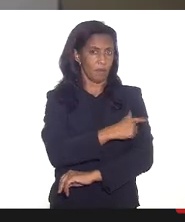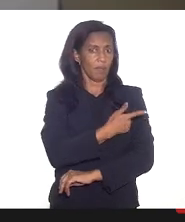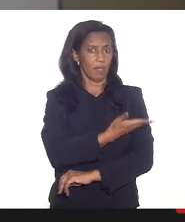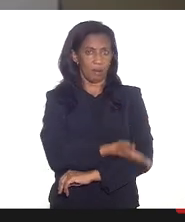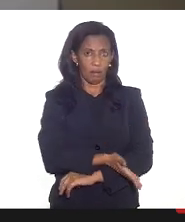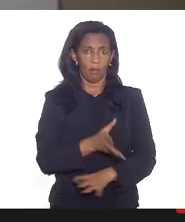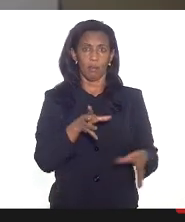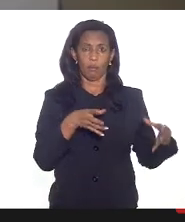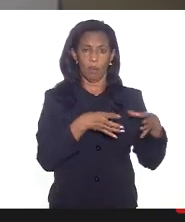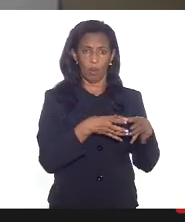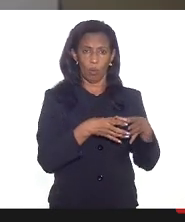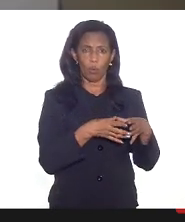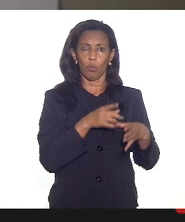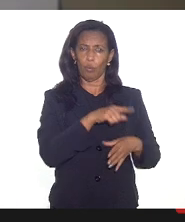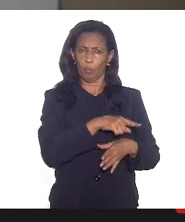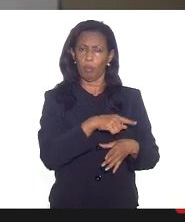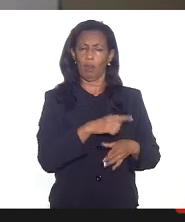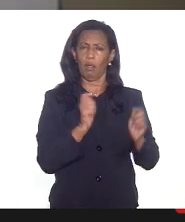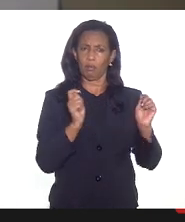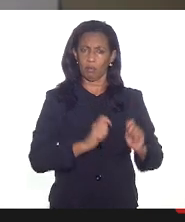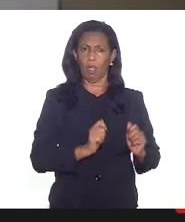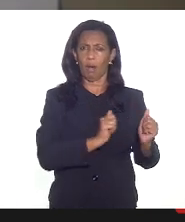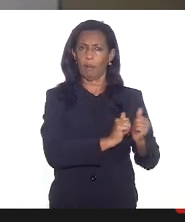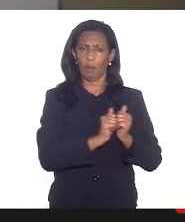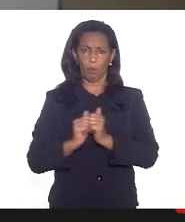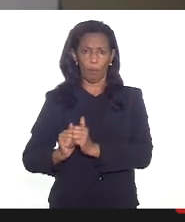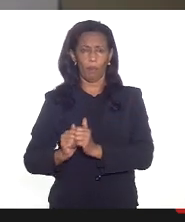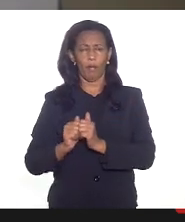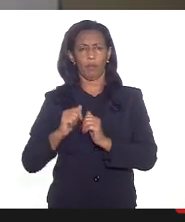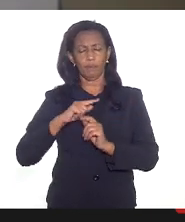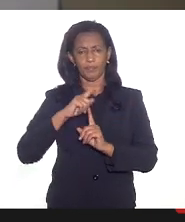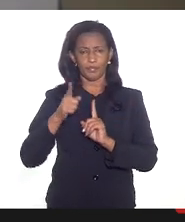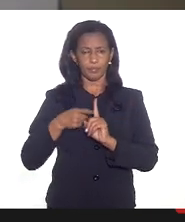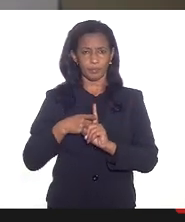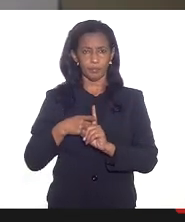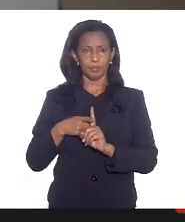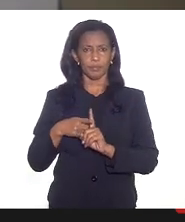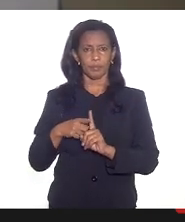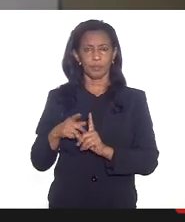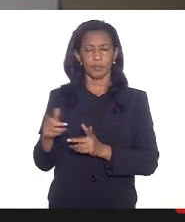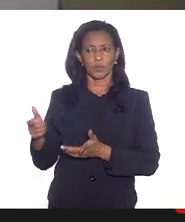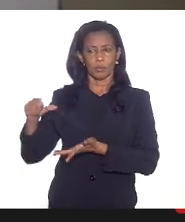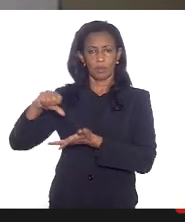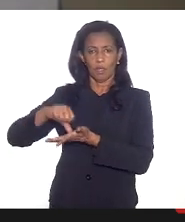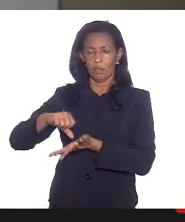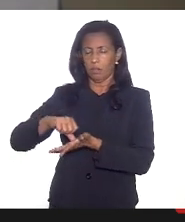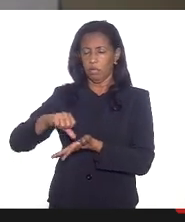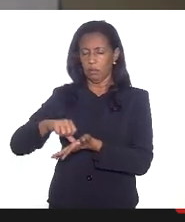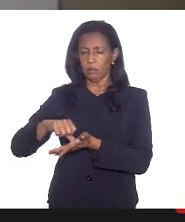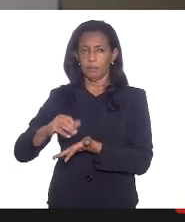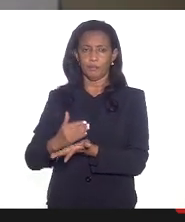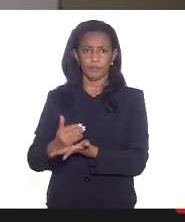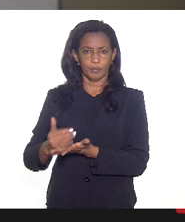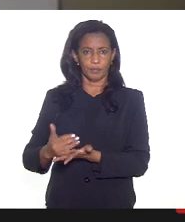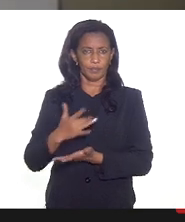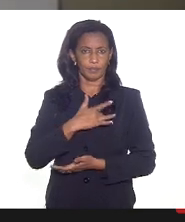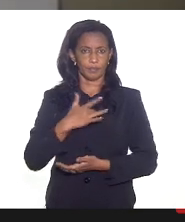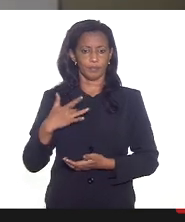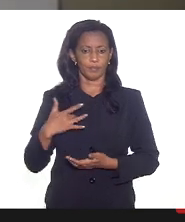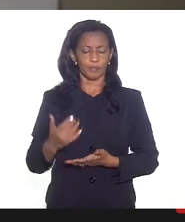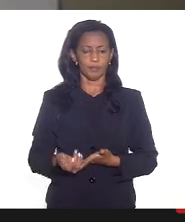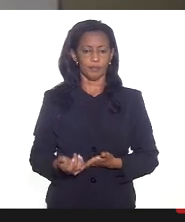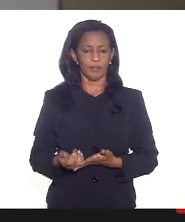plenamente habilitadas para acompanhar o pré-natal nas unidades de atenção primária em saúde